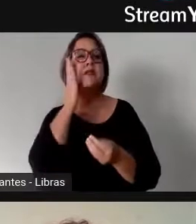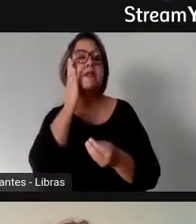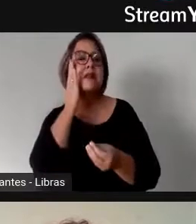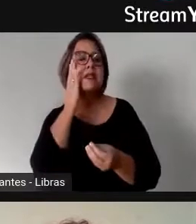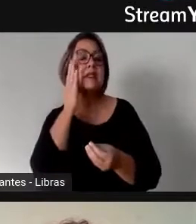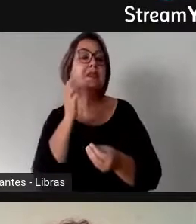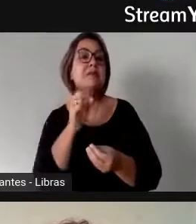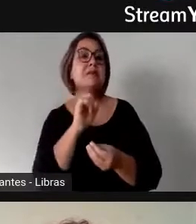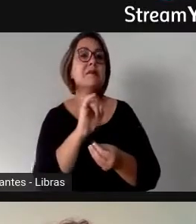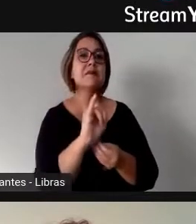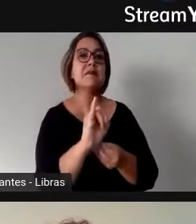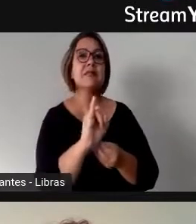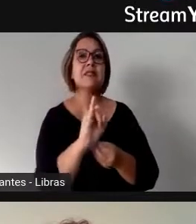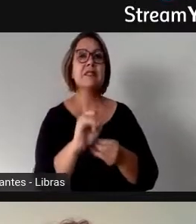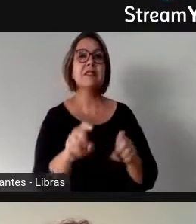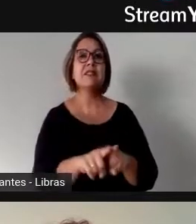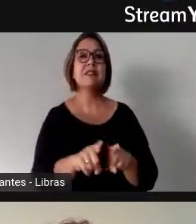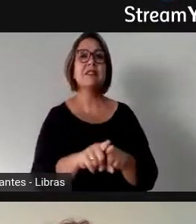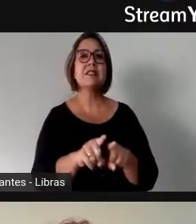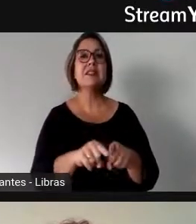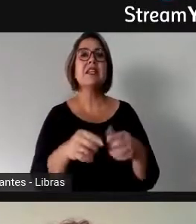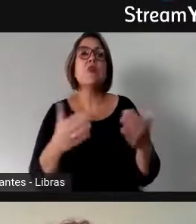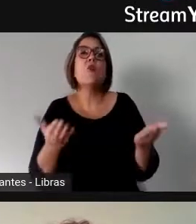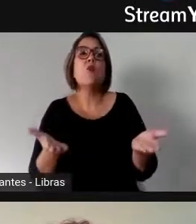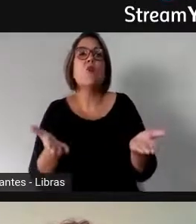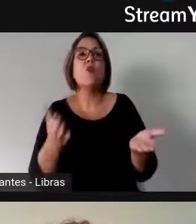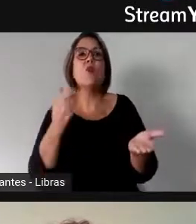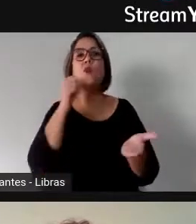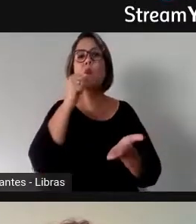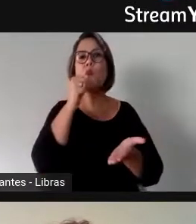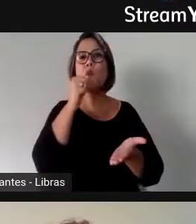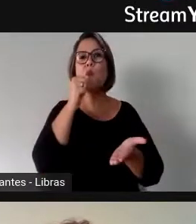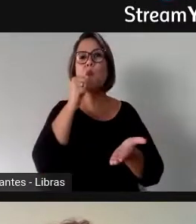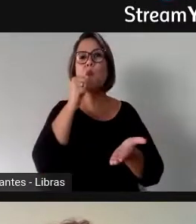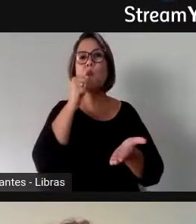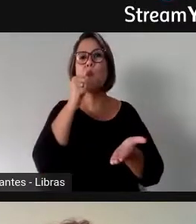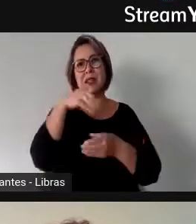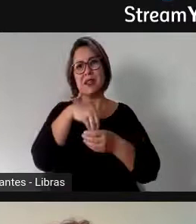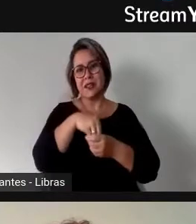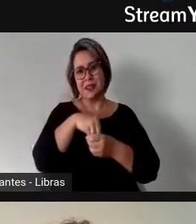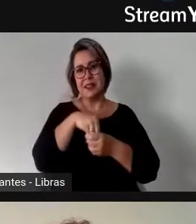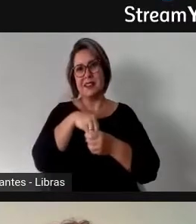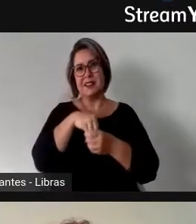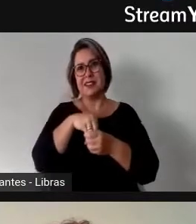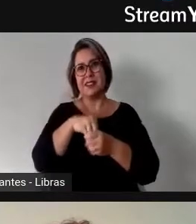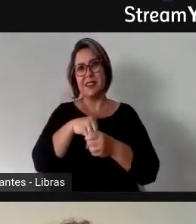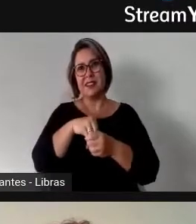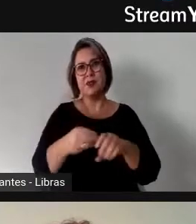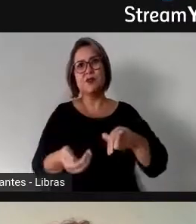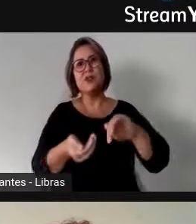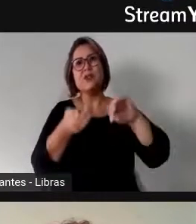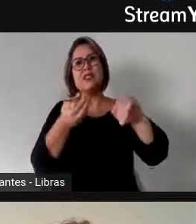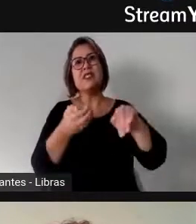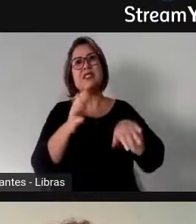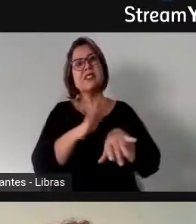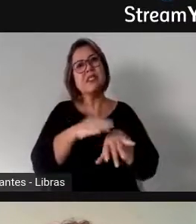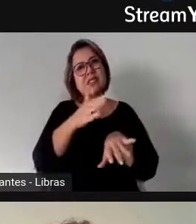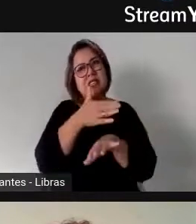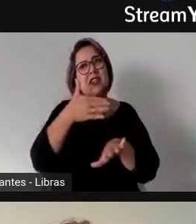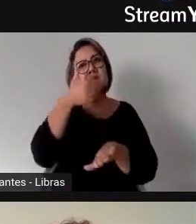a presença de mais mulheres no Congresso Nacional melhoraria, faria um Congresso Nacional diferente,